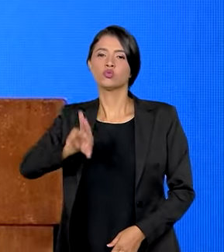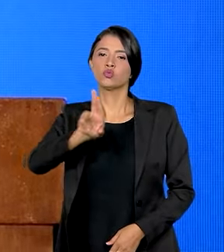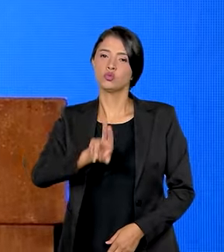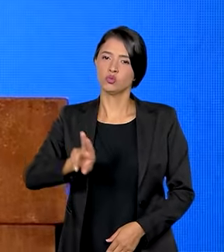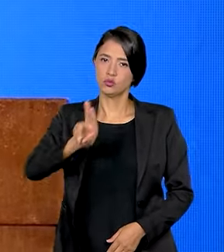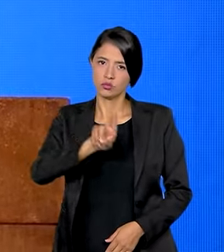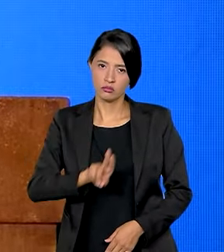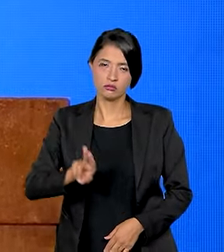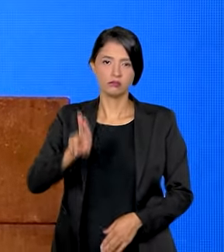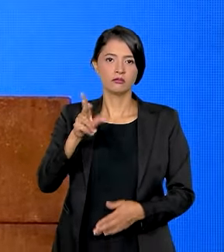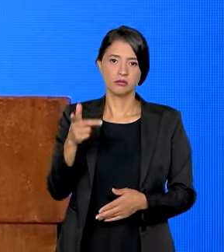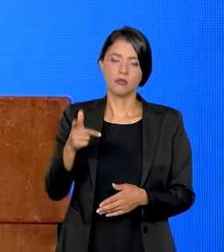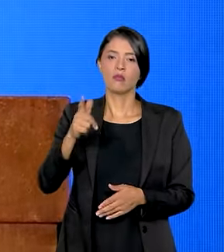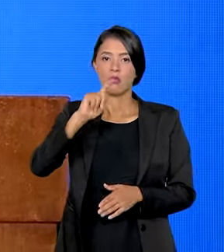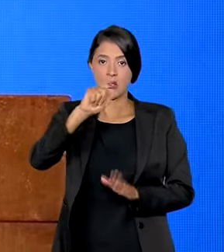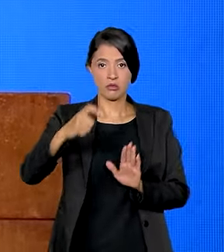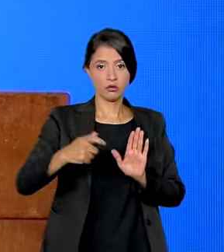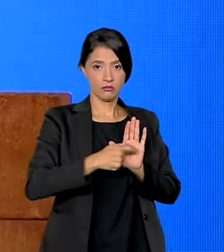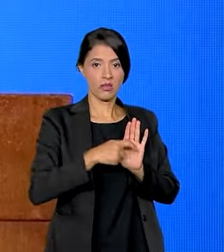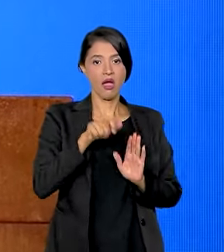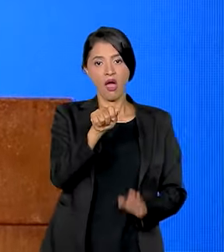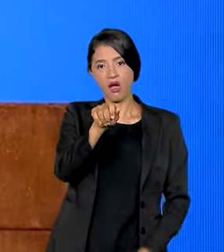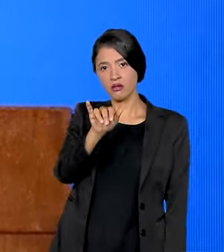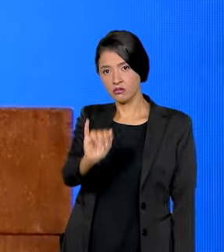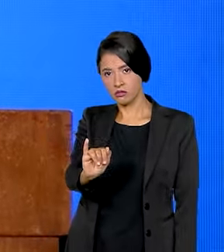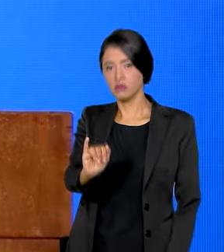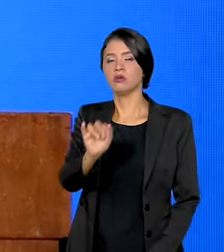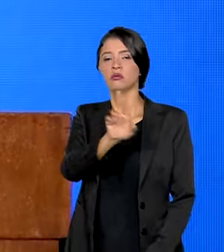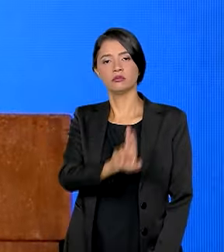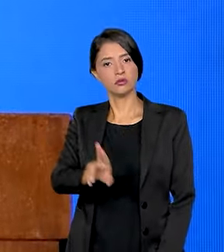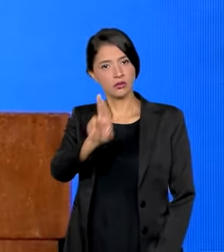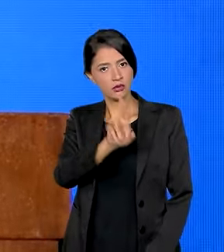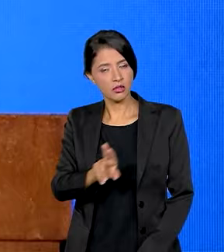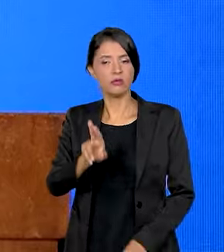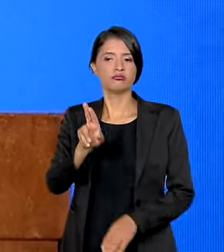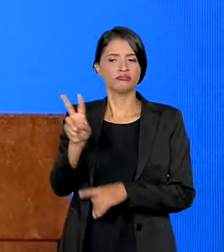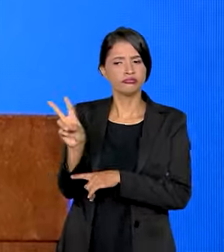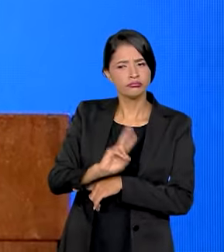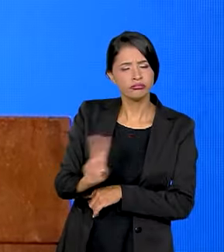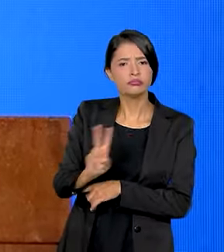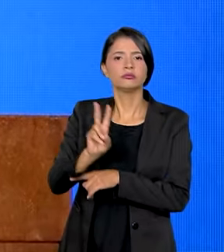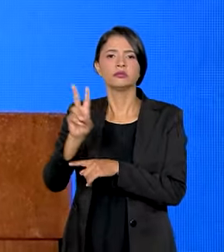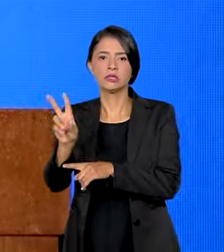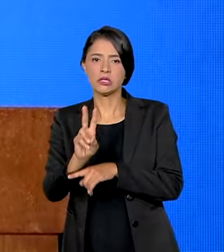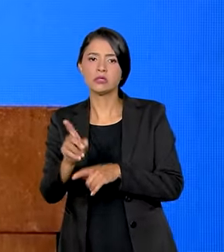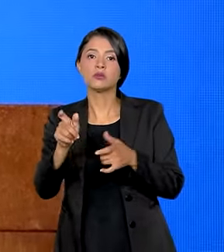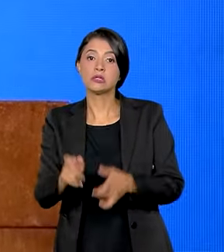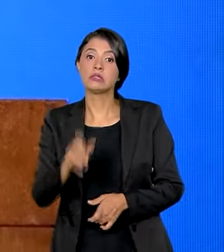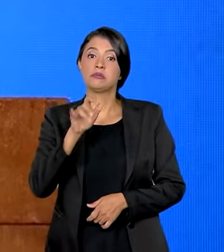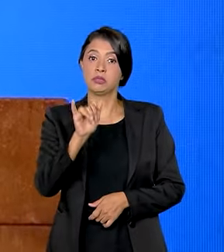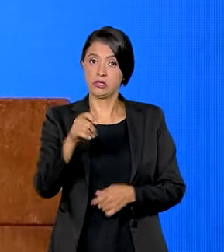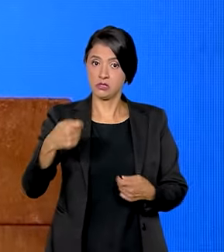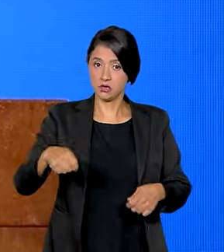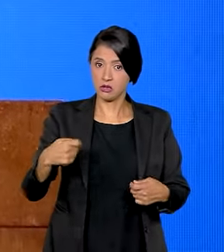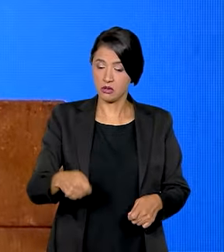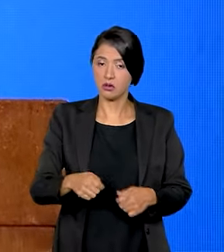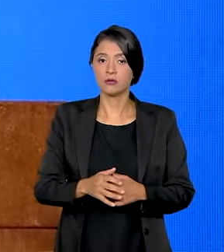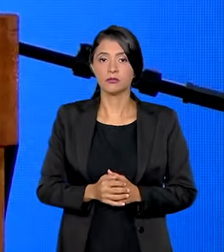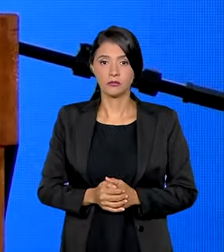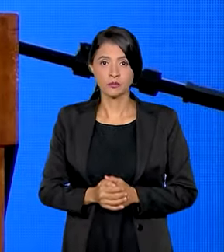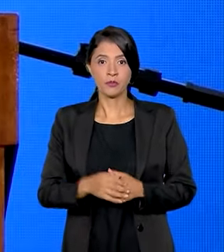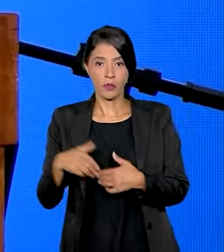usaremos a inteligência artificial, nós usaremos a fiscalização e logo se quando preciso.